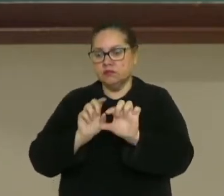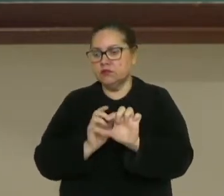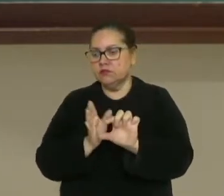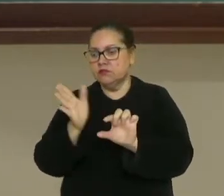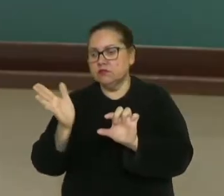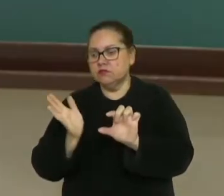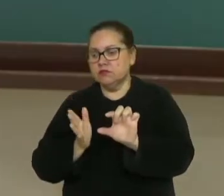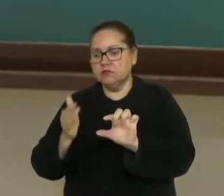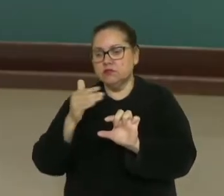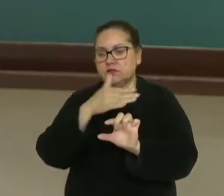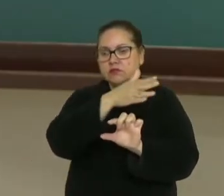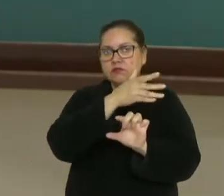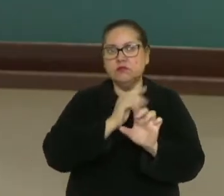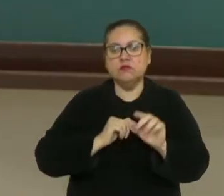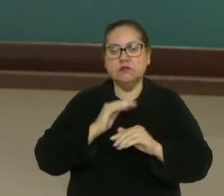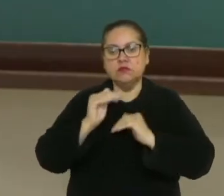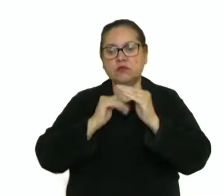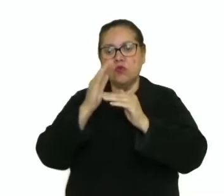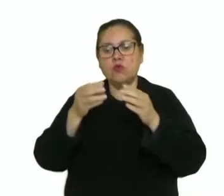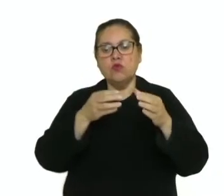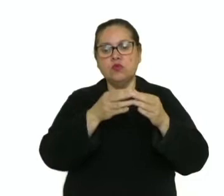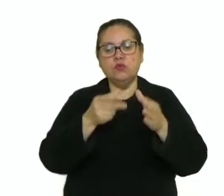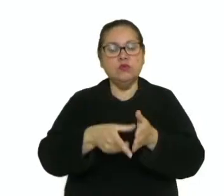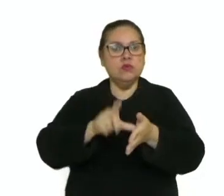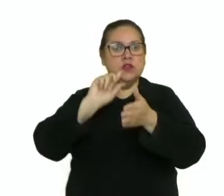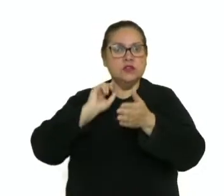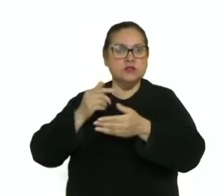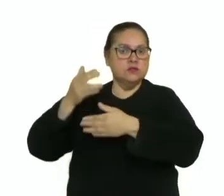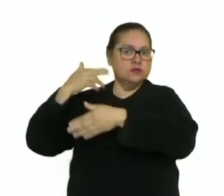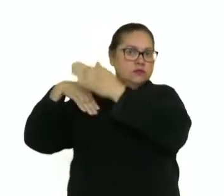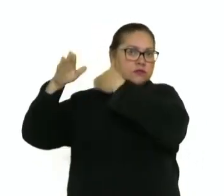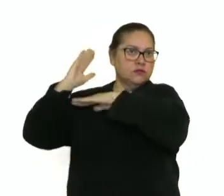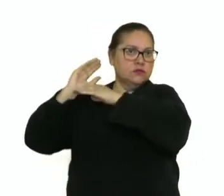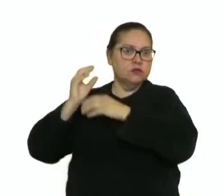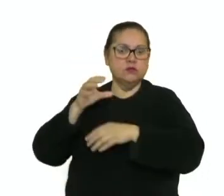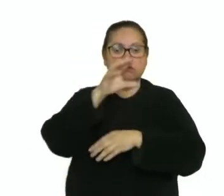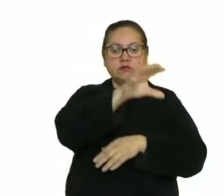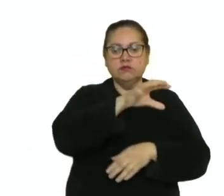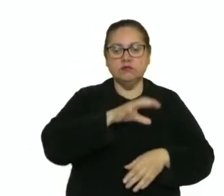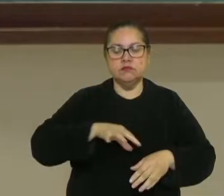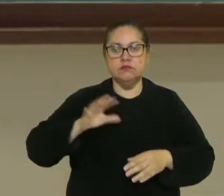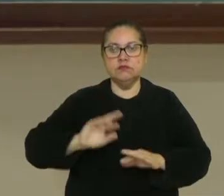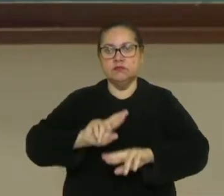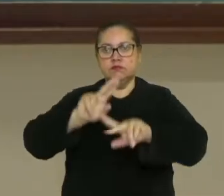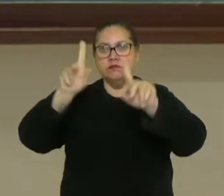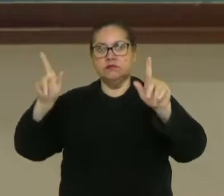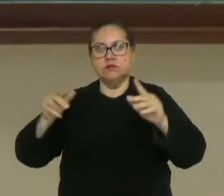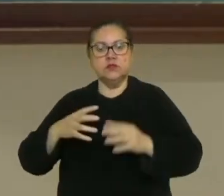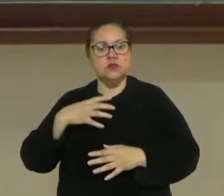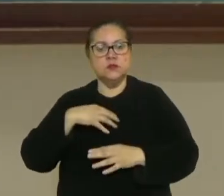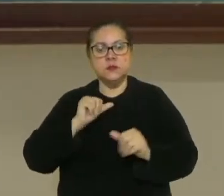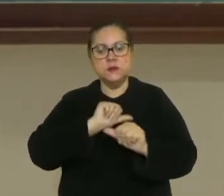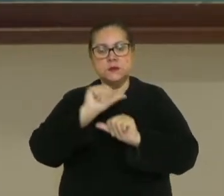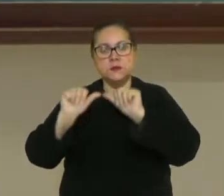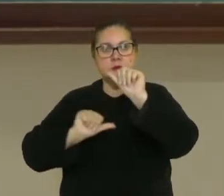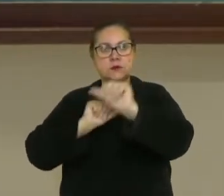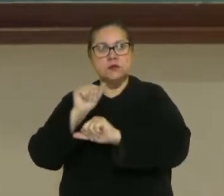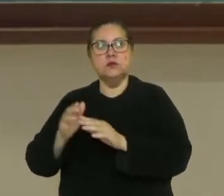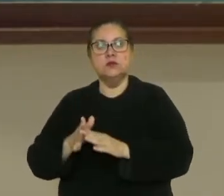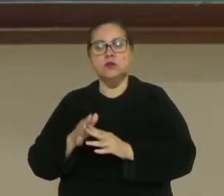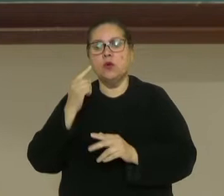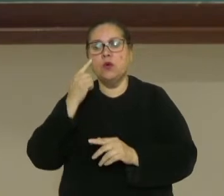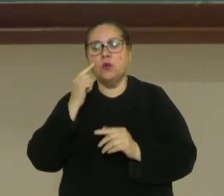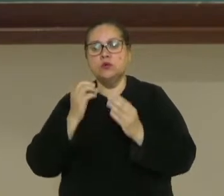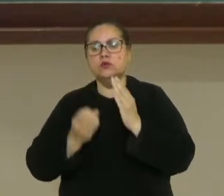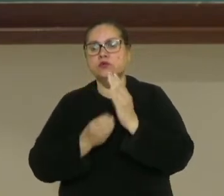É um fenômeno evolutivo que ocorre quando um grupo ancestral, aqui, coloniza diferentes ambientes, sofre modificações e pode